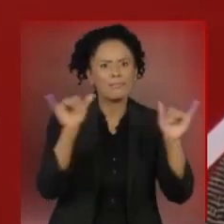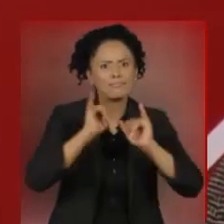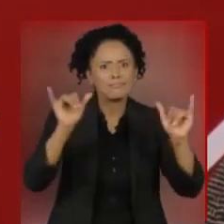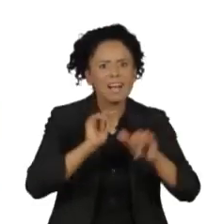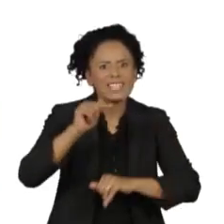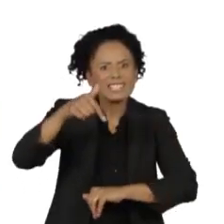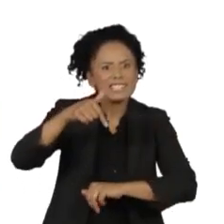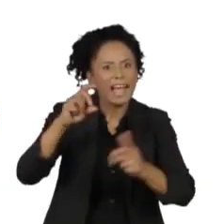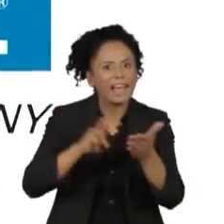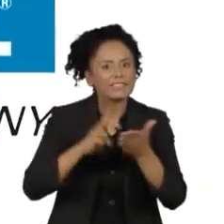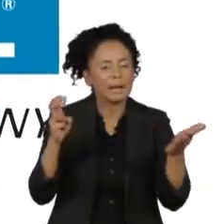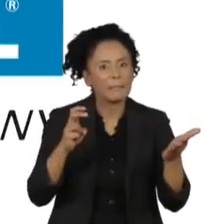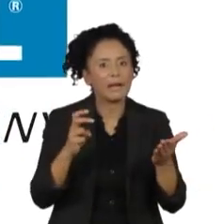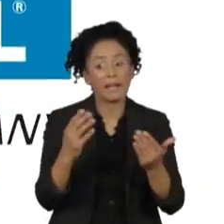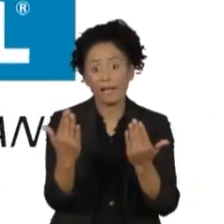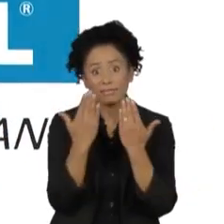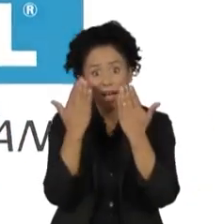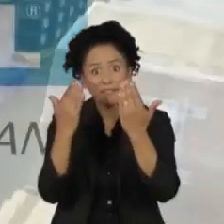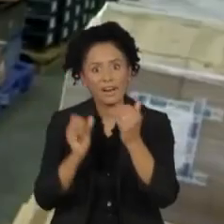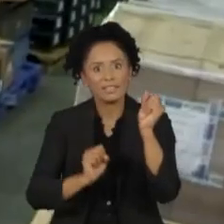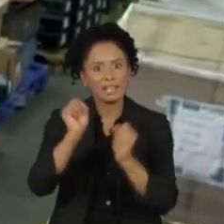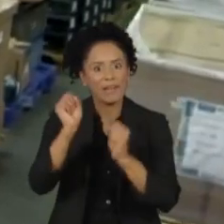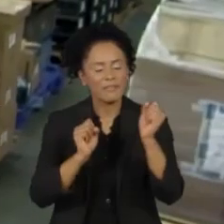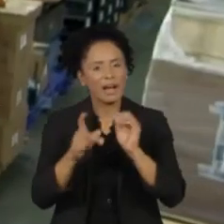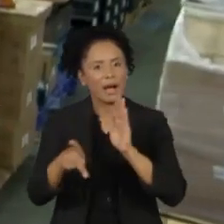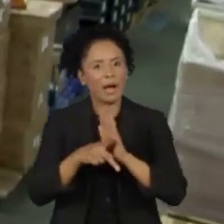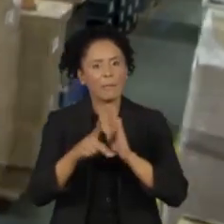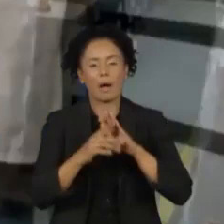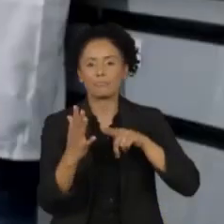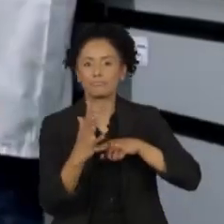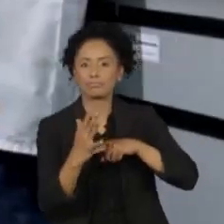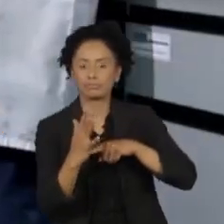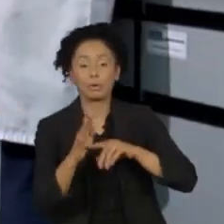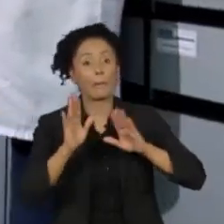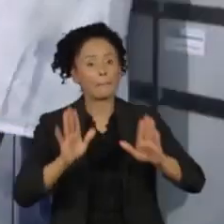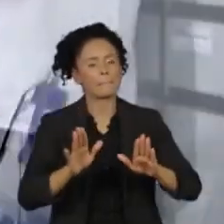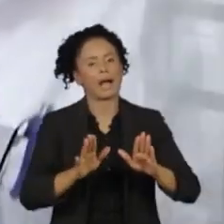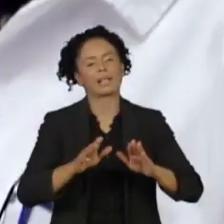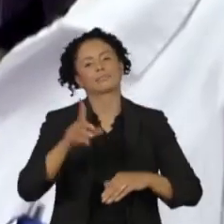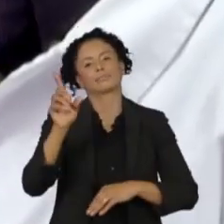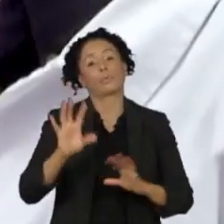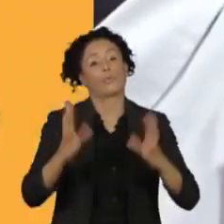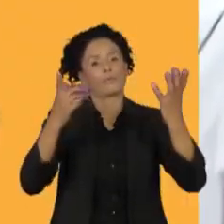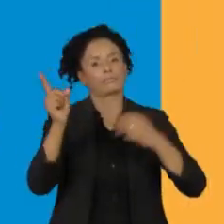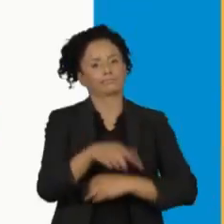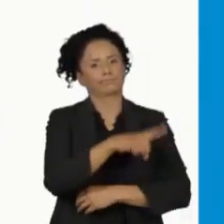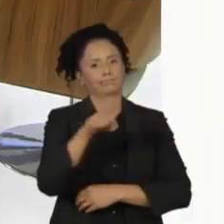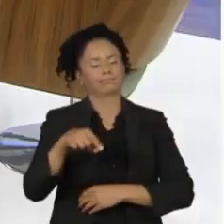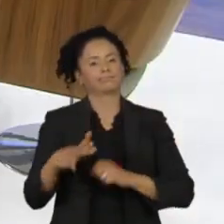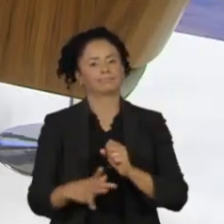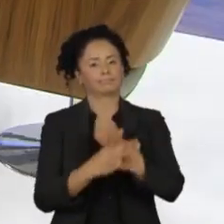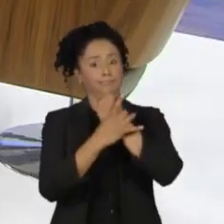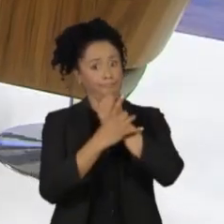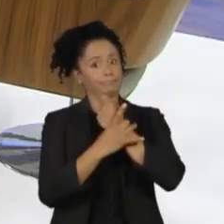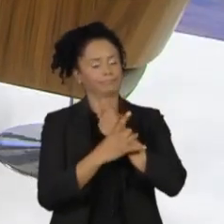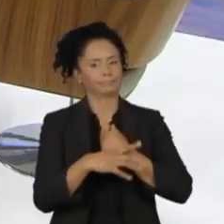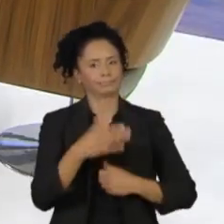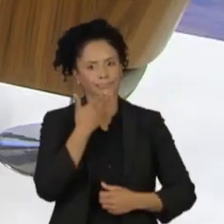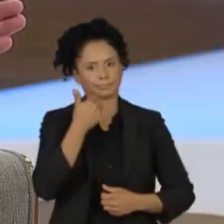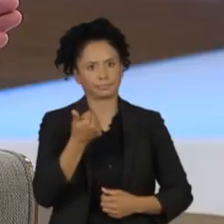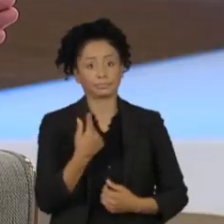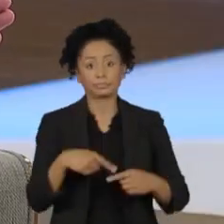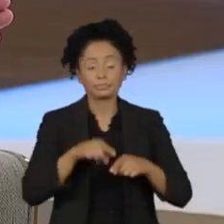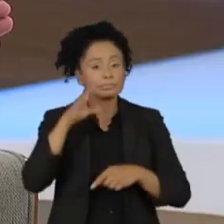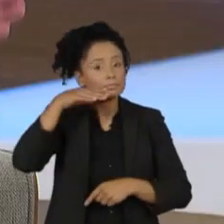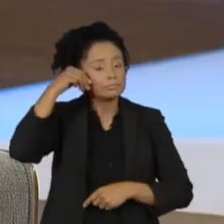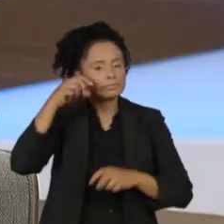fábrica de motores MWM, mas o evento foi cancelado por questões de segurança. Ciro Gomes, que participou do Roda